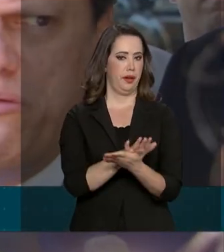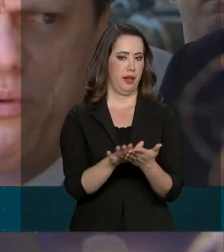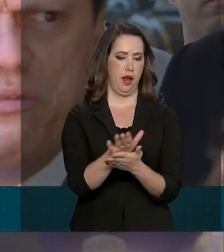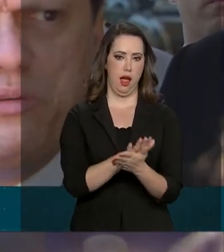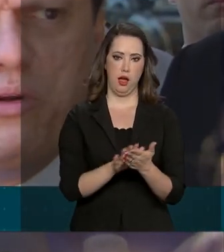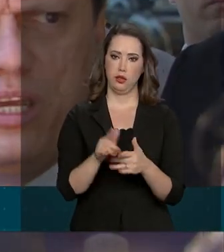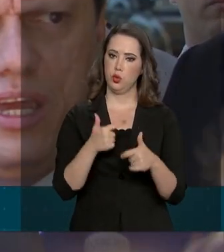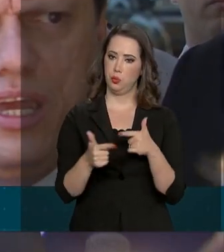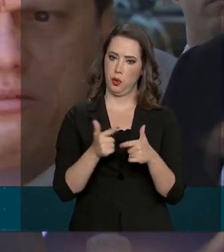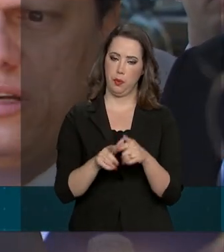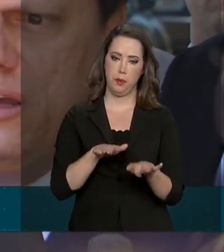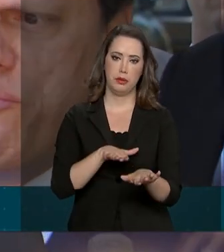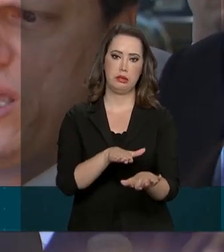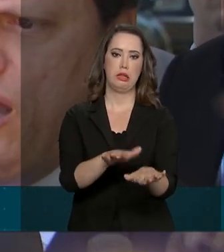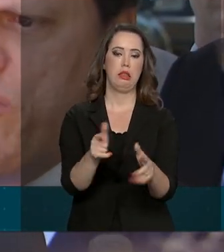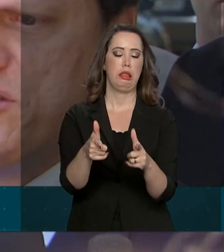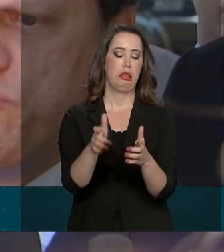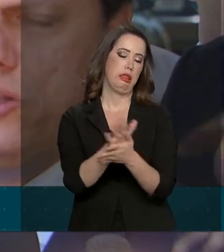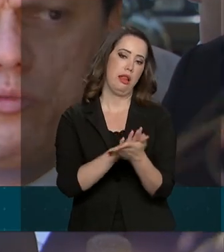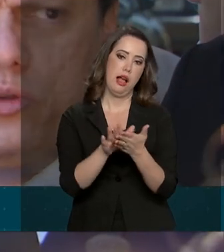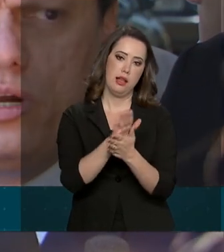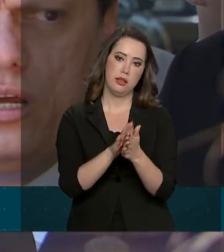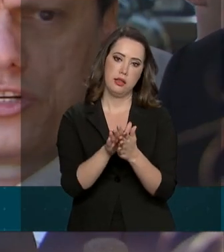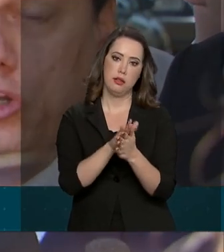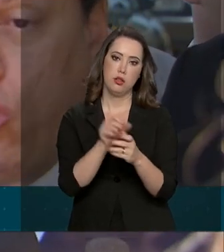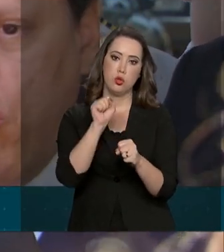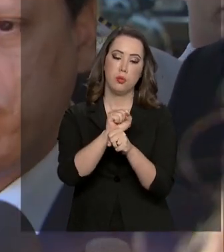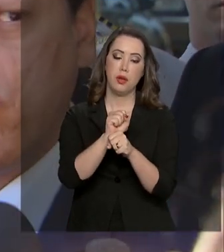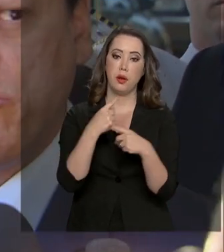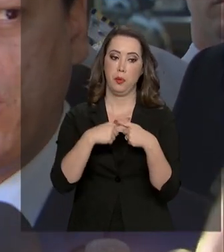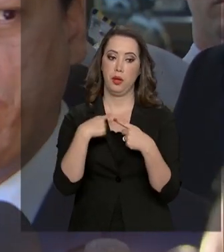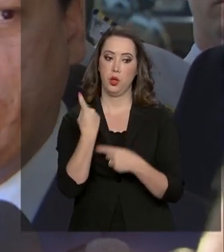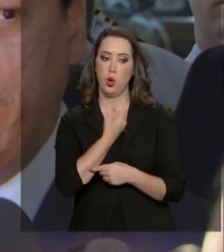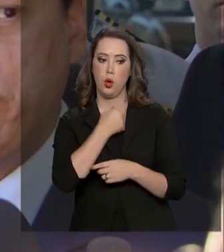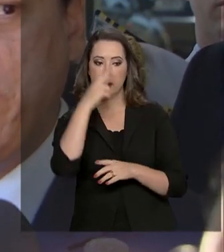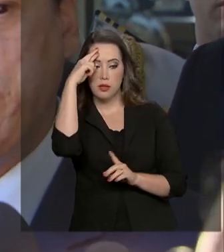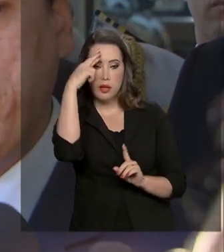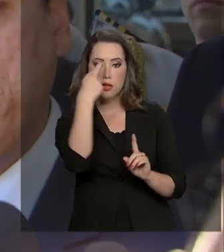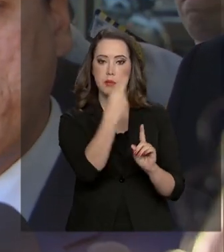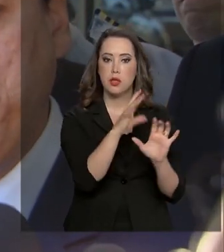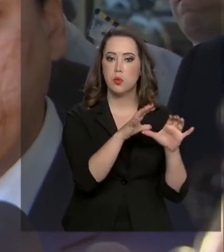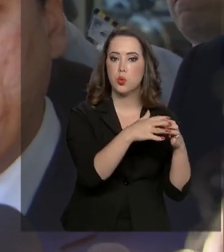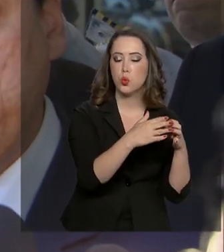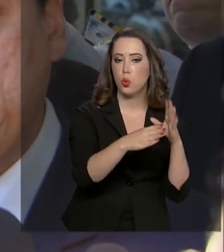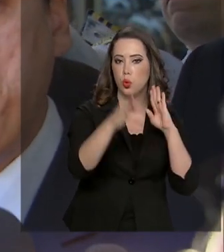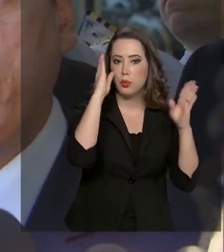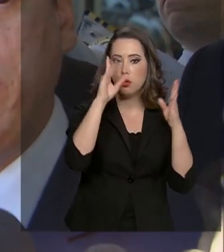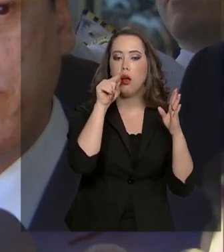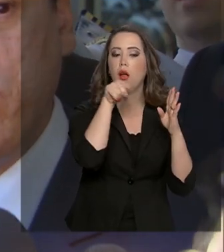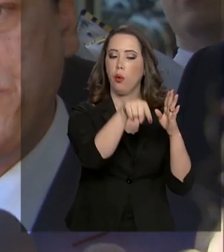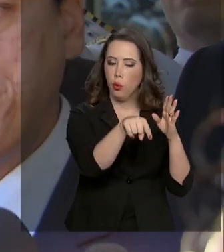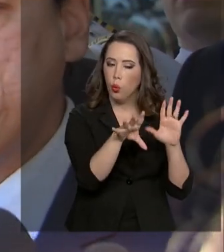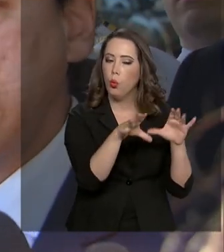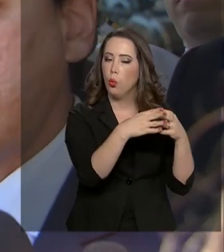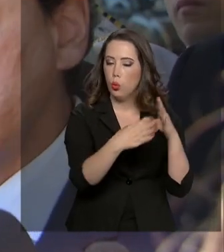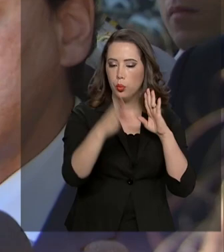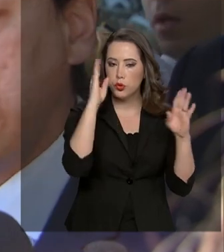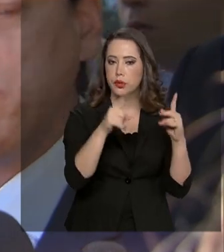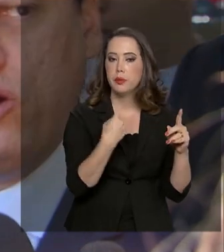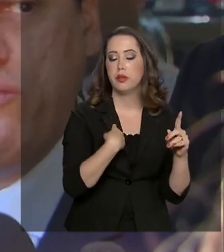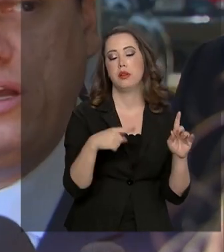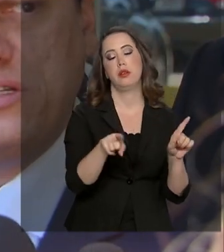não houve nenhum ponto de bloqueio, porque há um respeito muito grande nosso com os caminhoneiros e um respeito muito grande dos caminhoneiros com a gente.